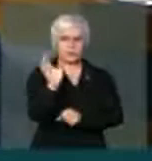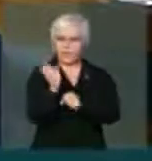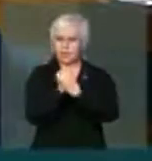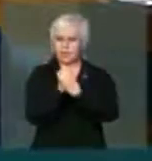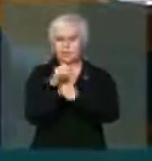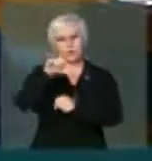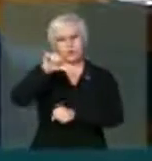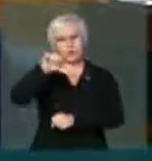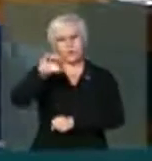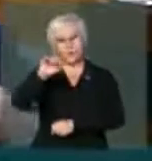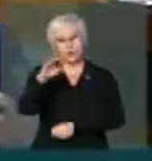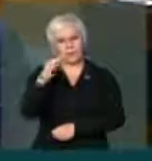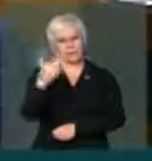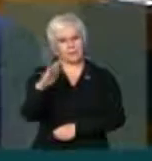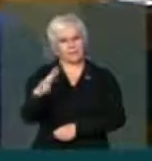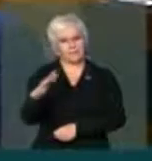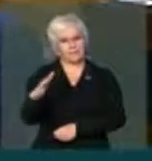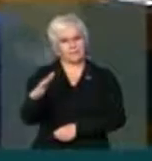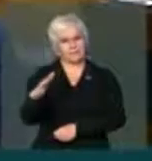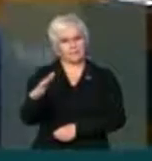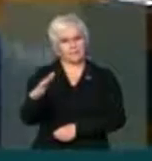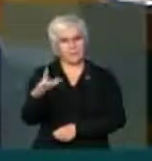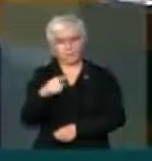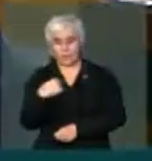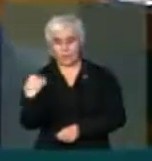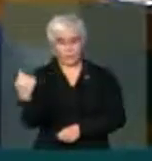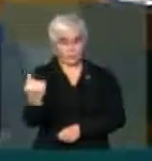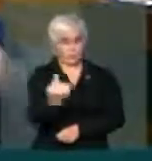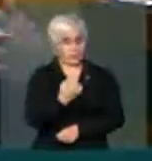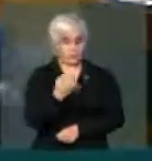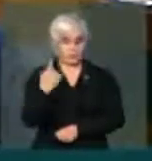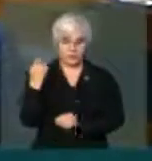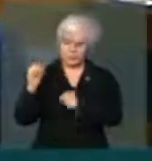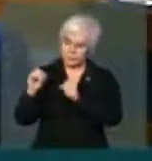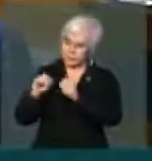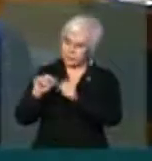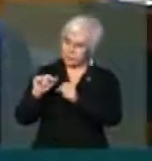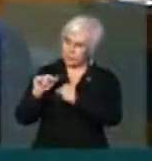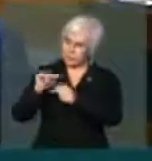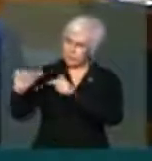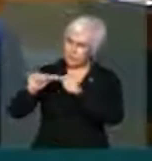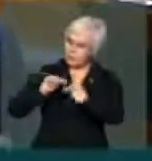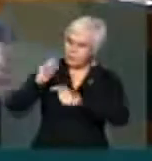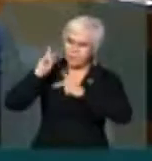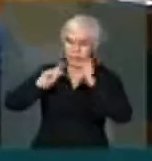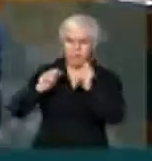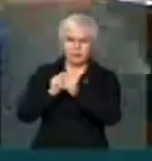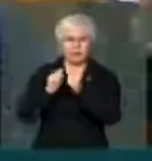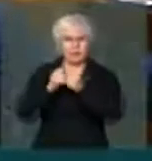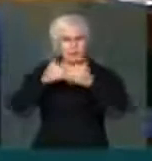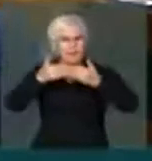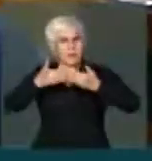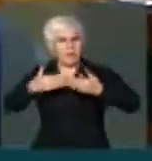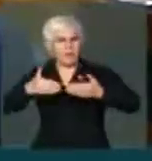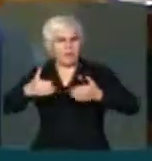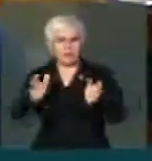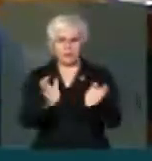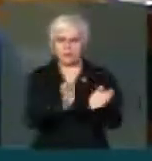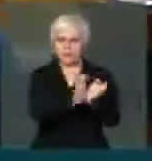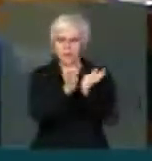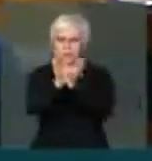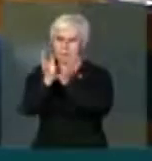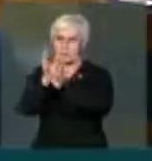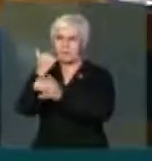90, na época em que nós fizemos os trabalhos políticos de abertura do setor de